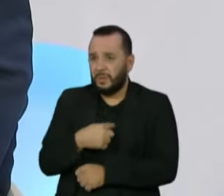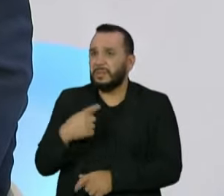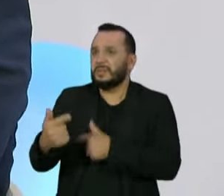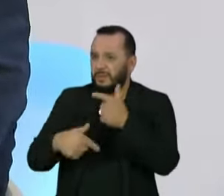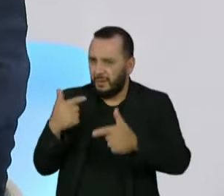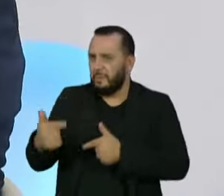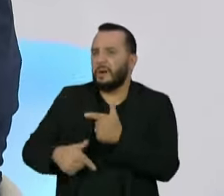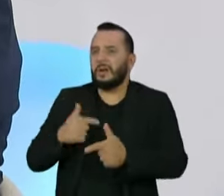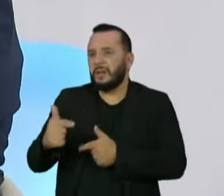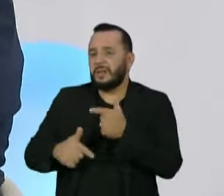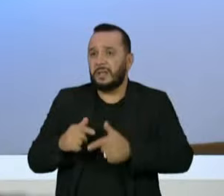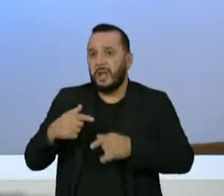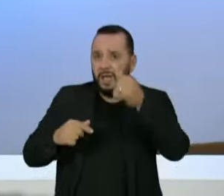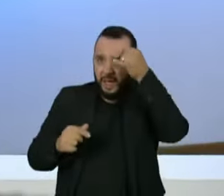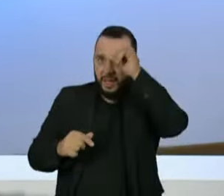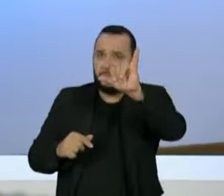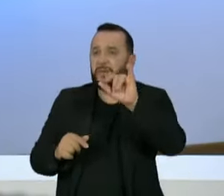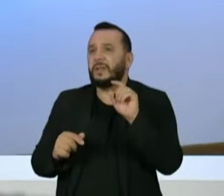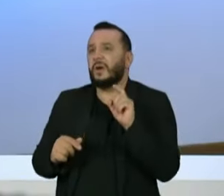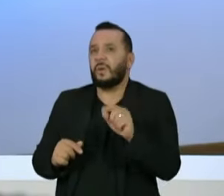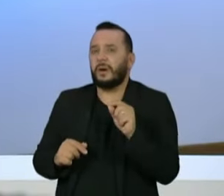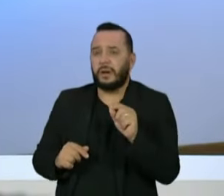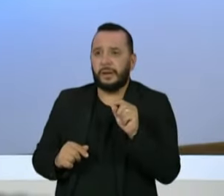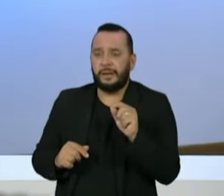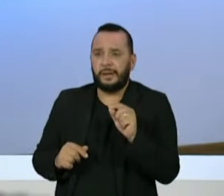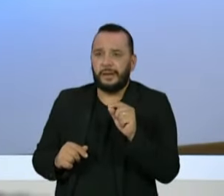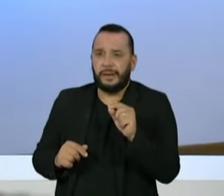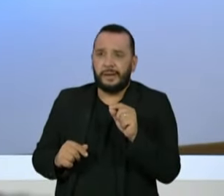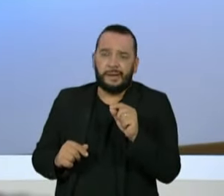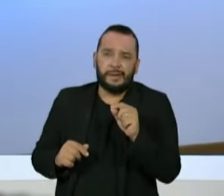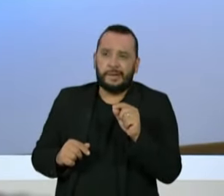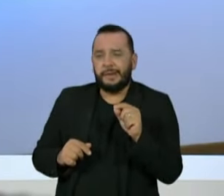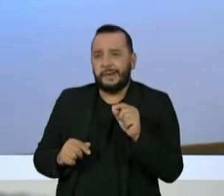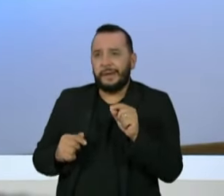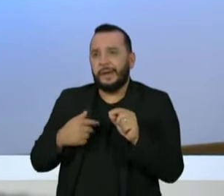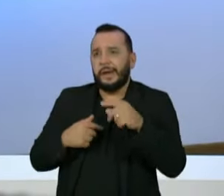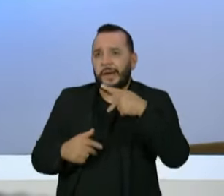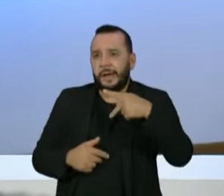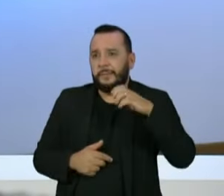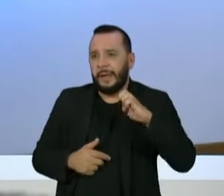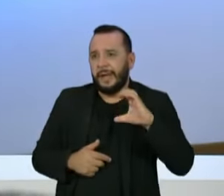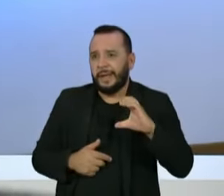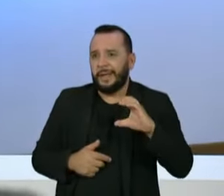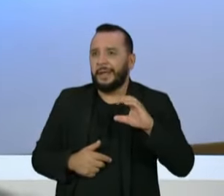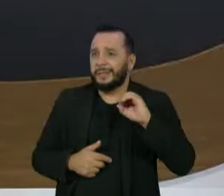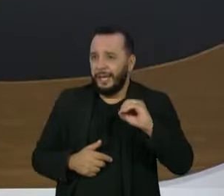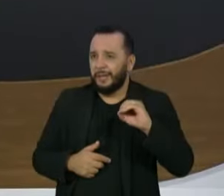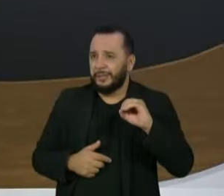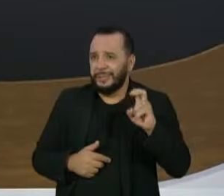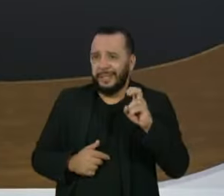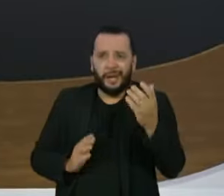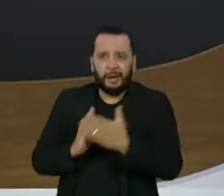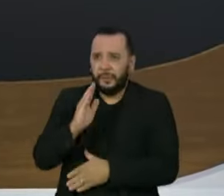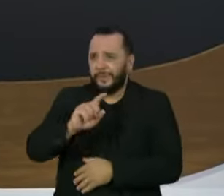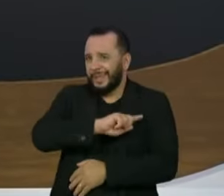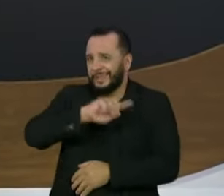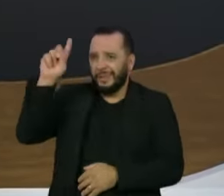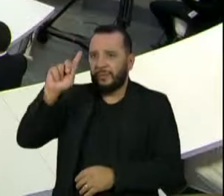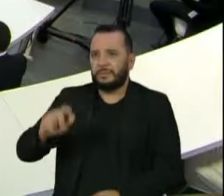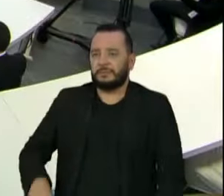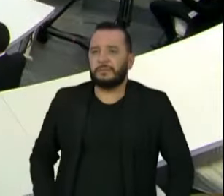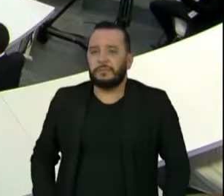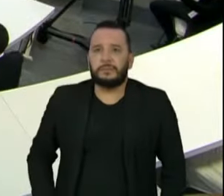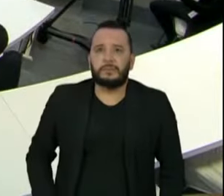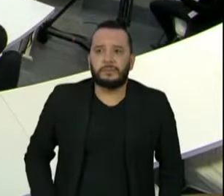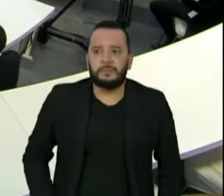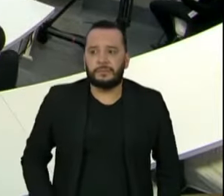para que não passe essa PEC 05. Certo. Júlia? Eu